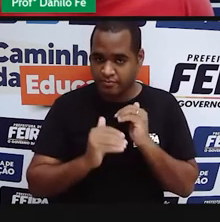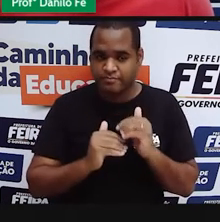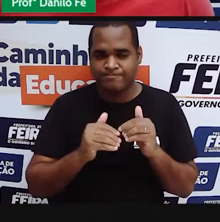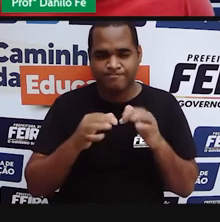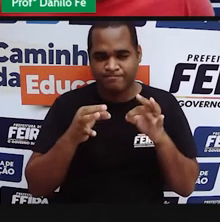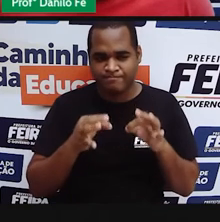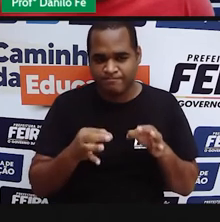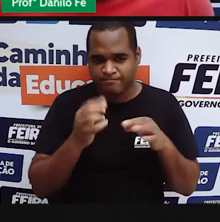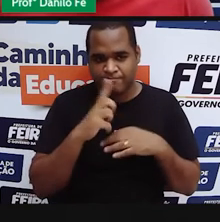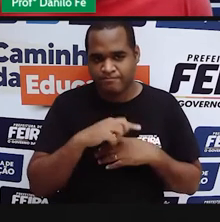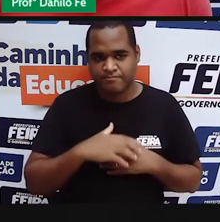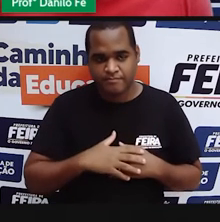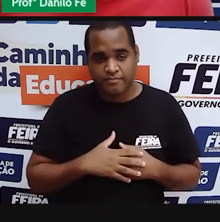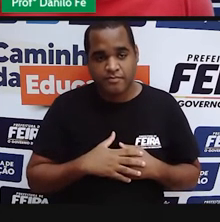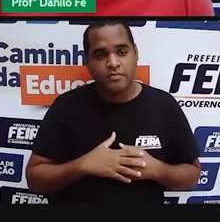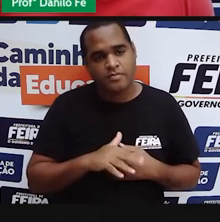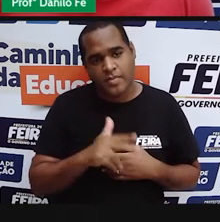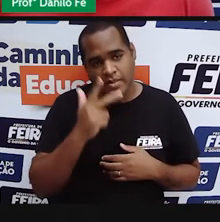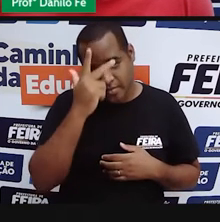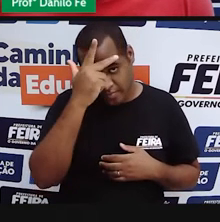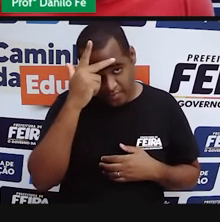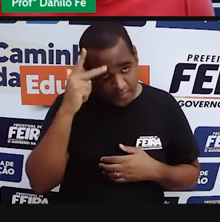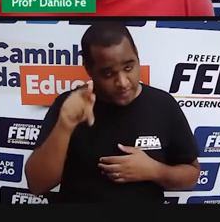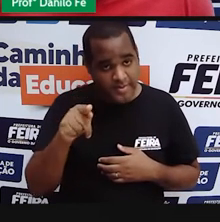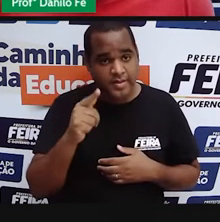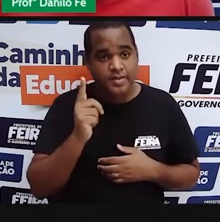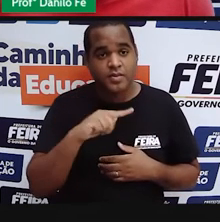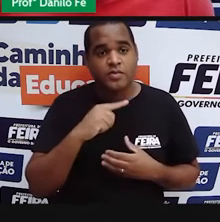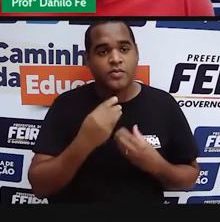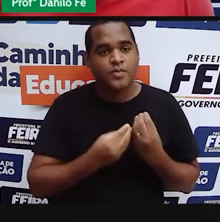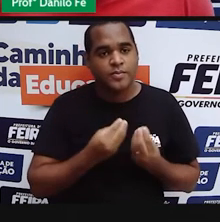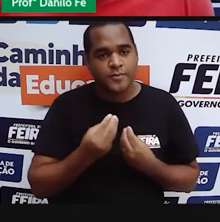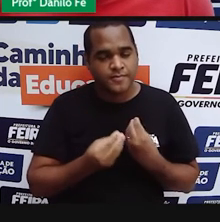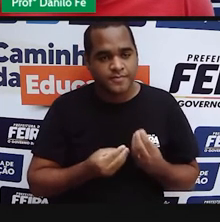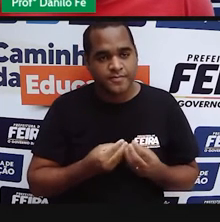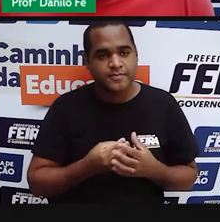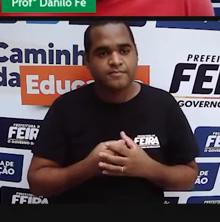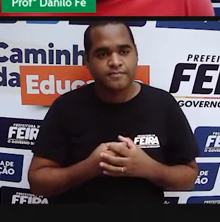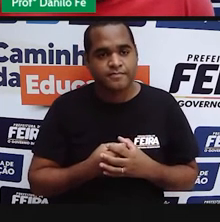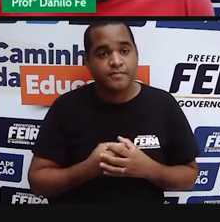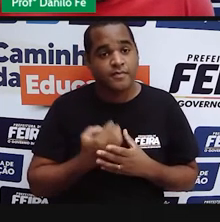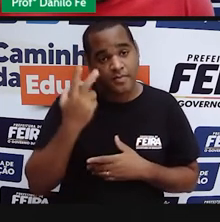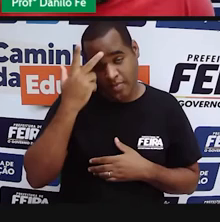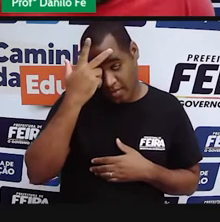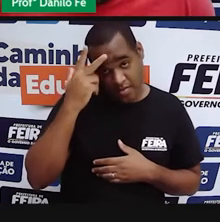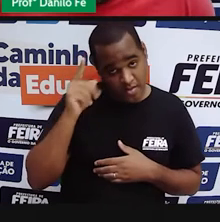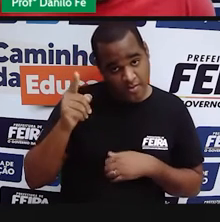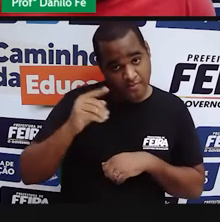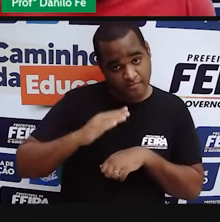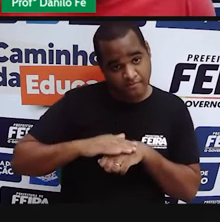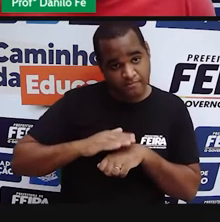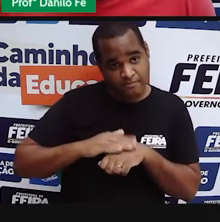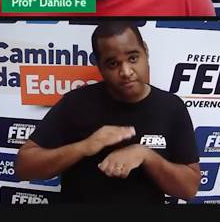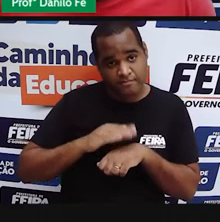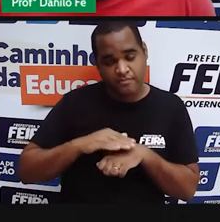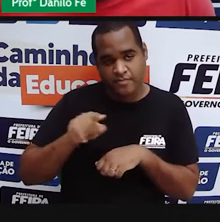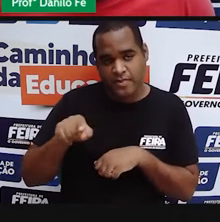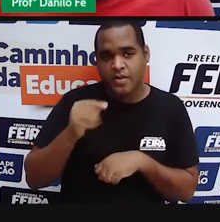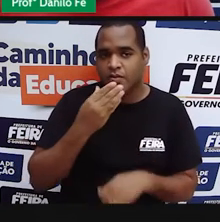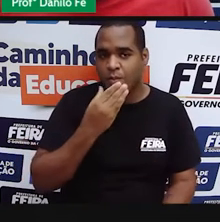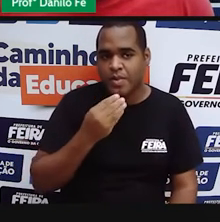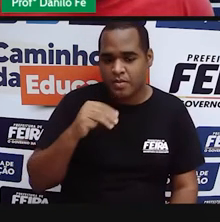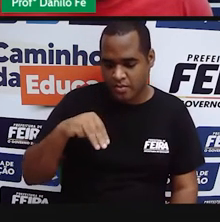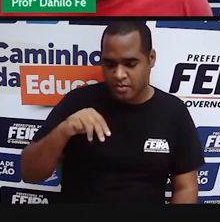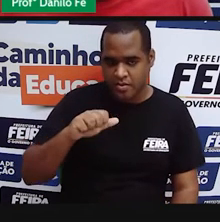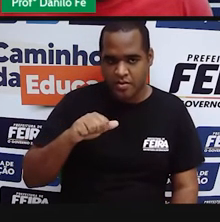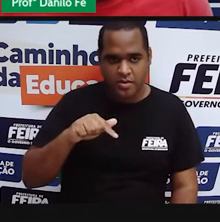processo de unificação. E essa pessoa ele chamava de príncipe. Uma pessoa que,